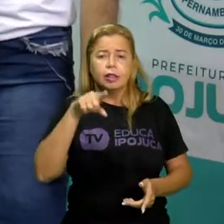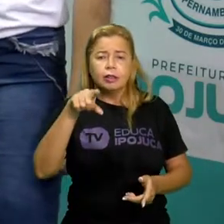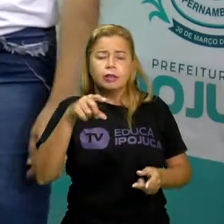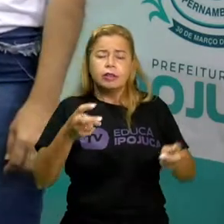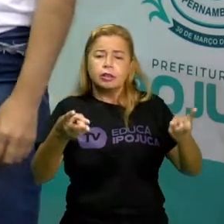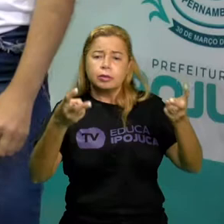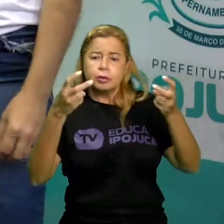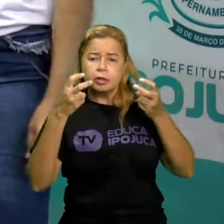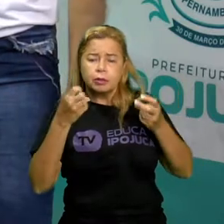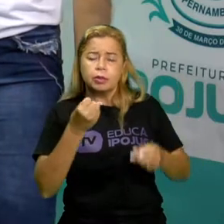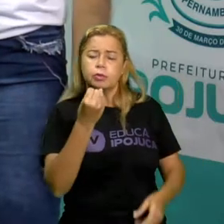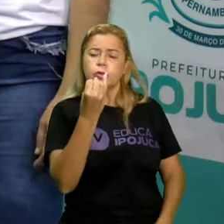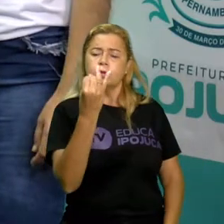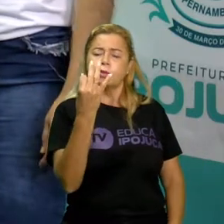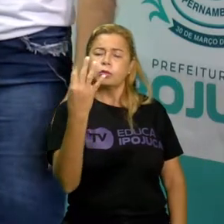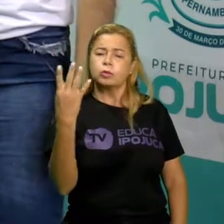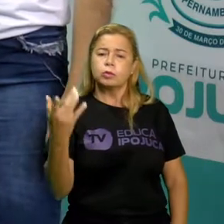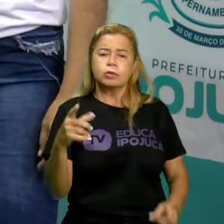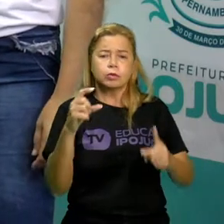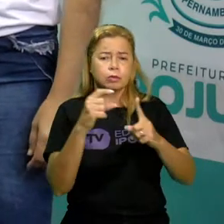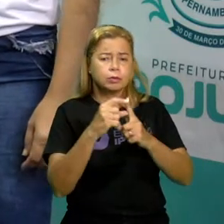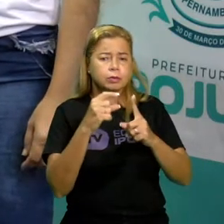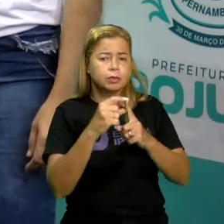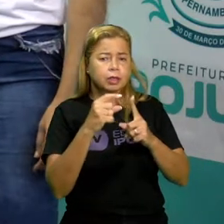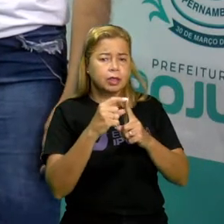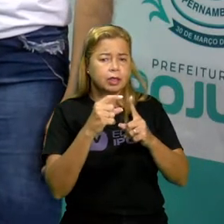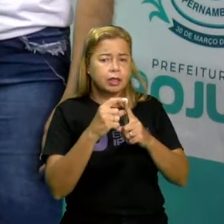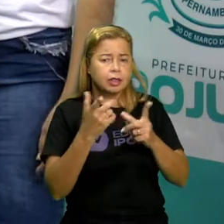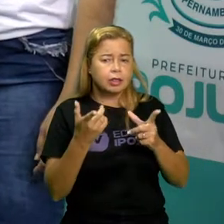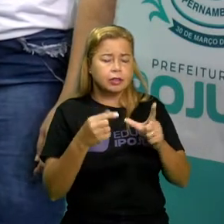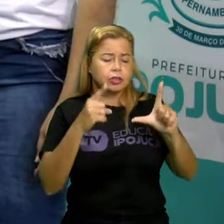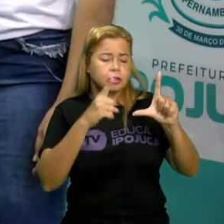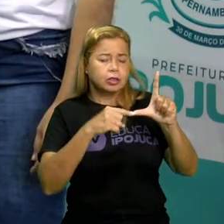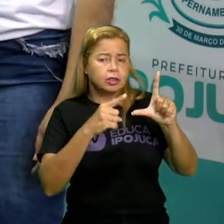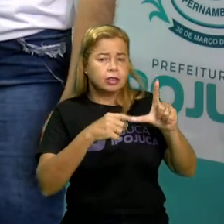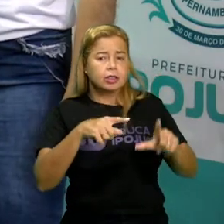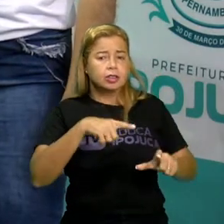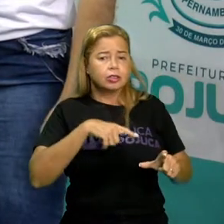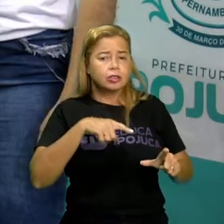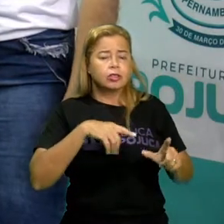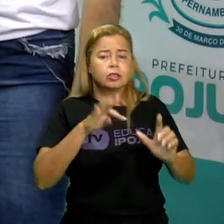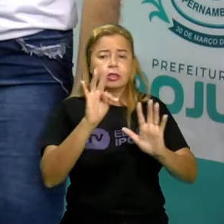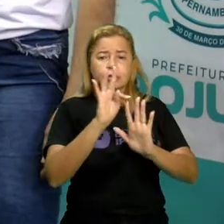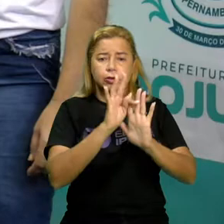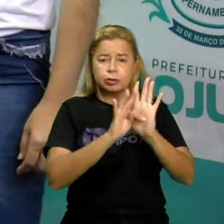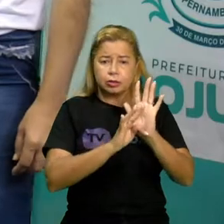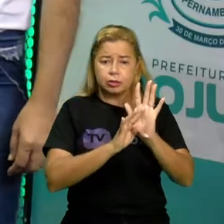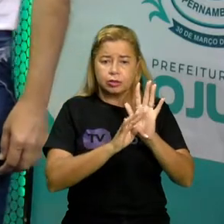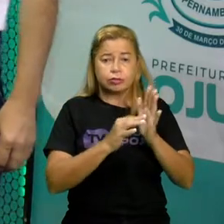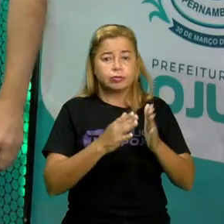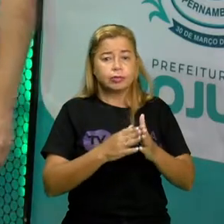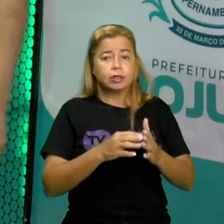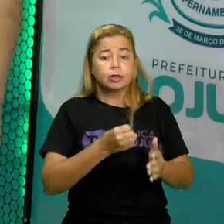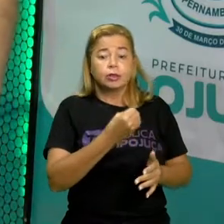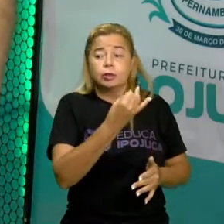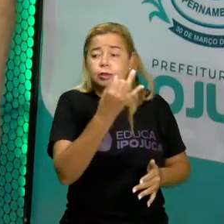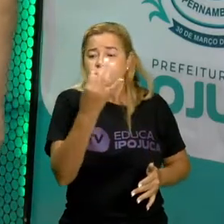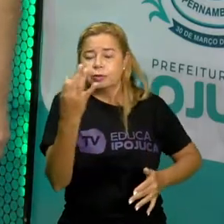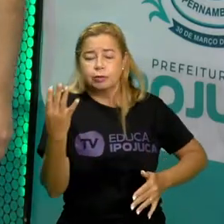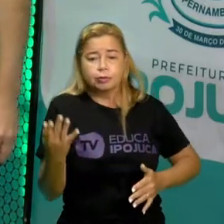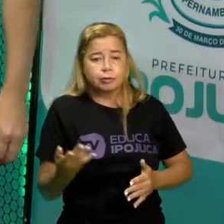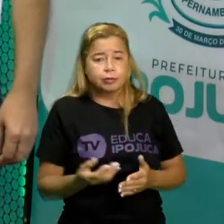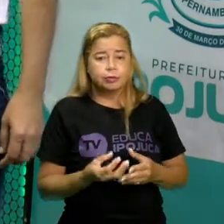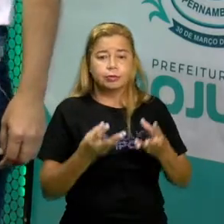texto? Quantas palavras? Várias, não é isso? Então As